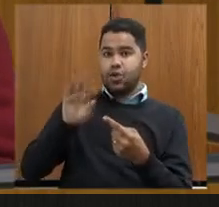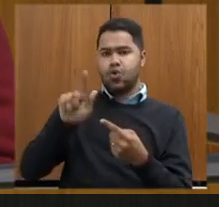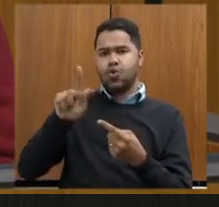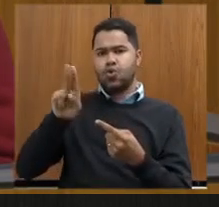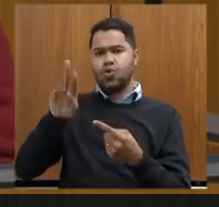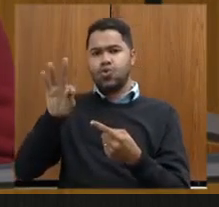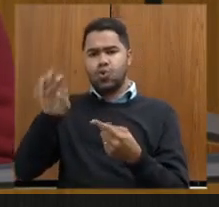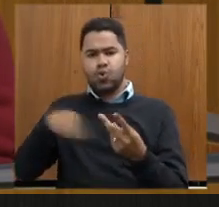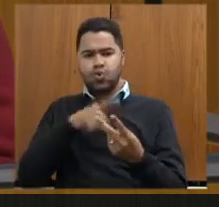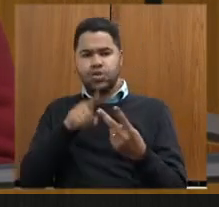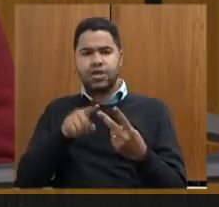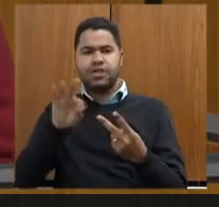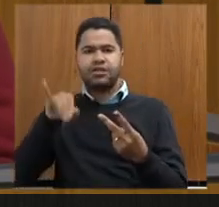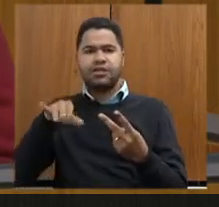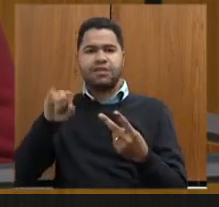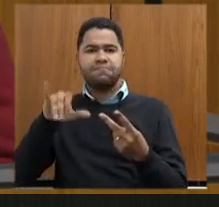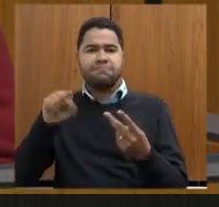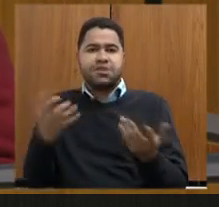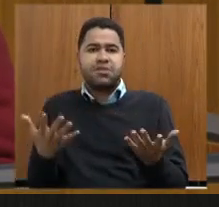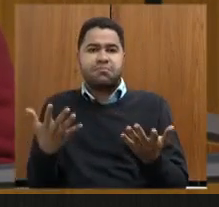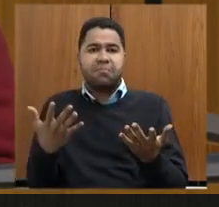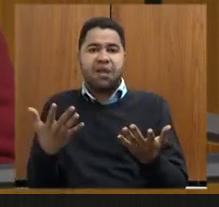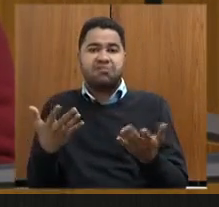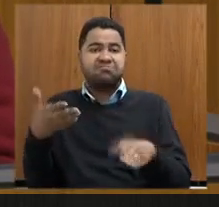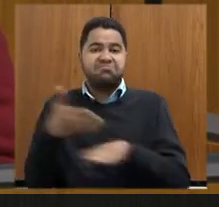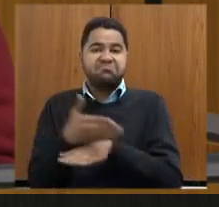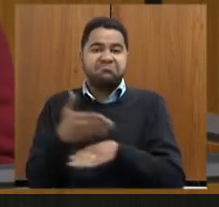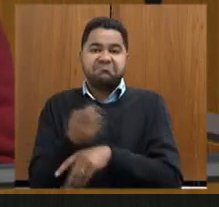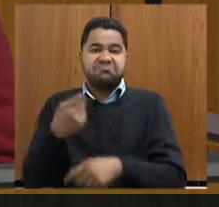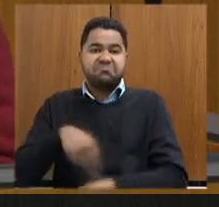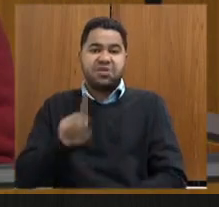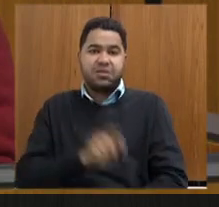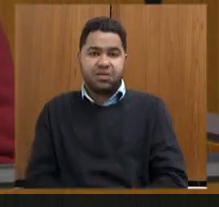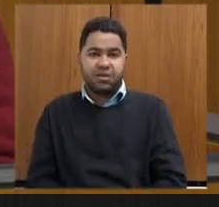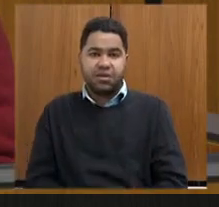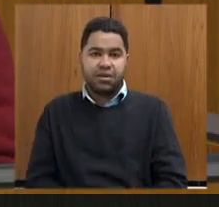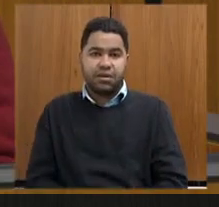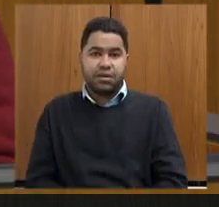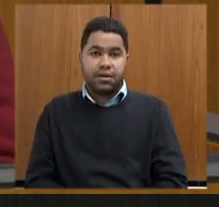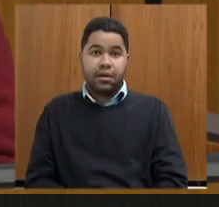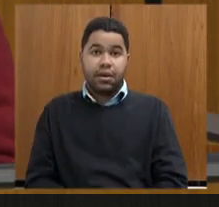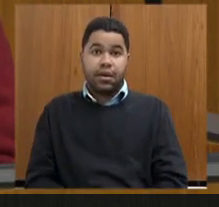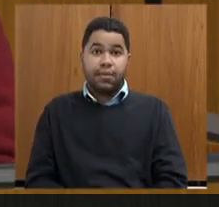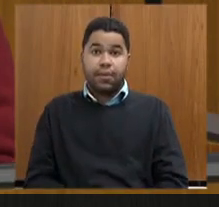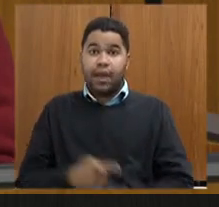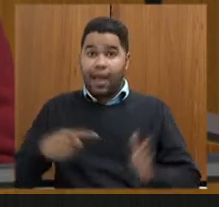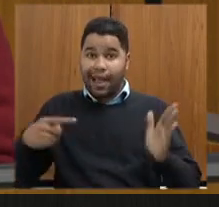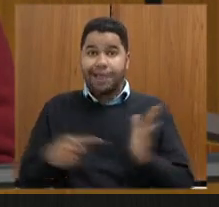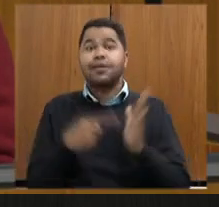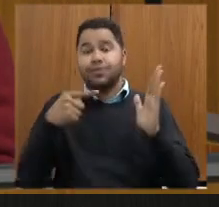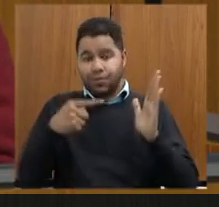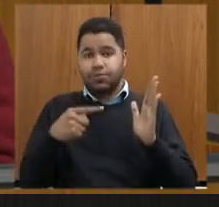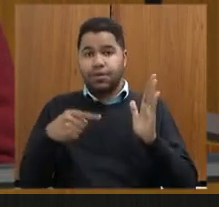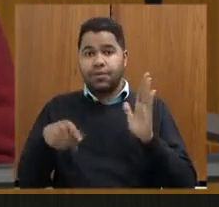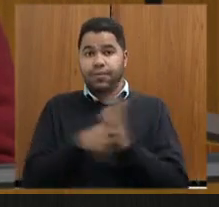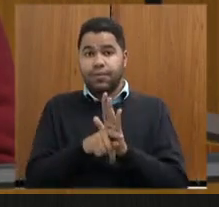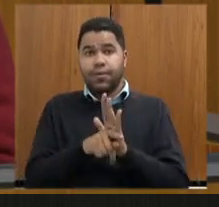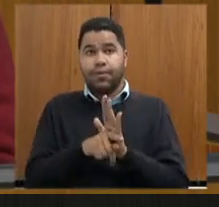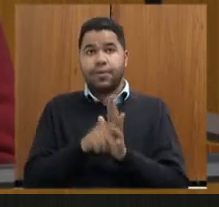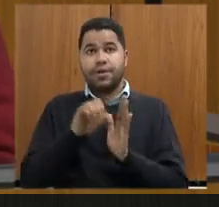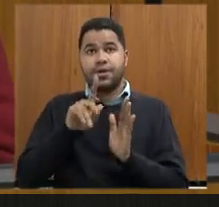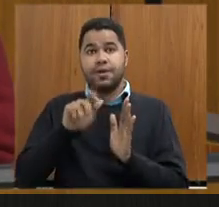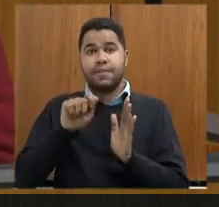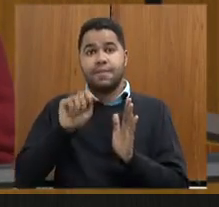não precisa o governador não precisa fazer uma interferência porque essa a denúncia da reportagem da Carta Capital